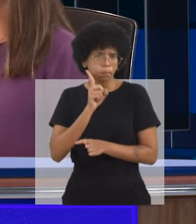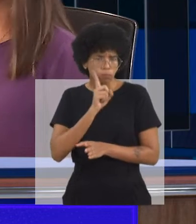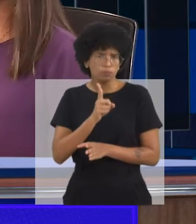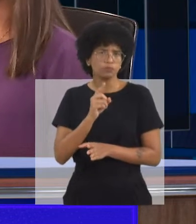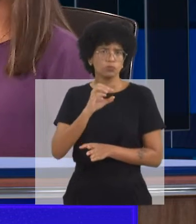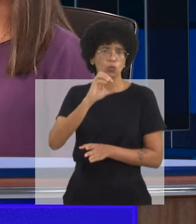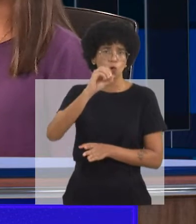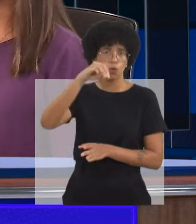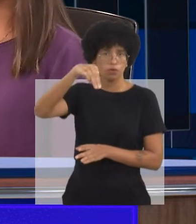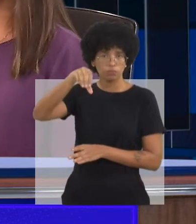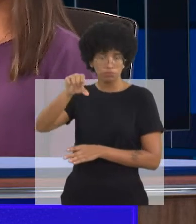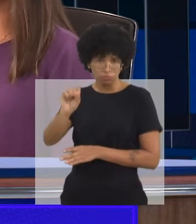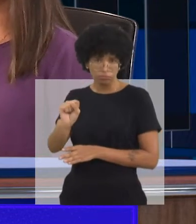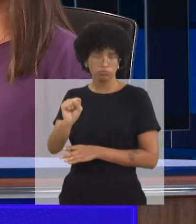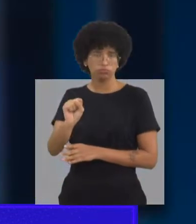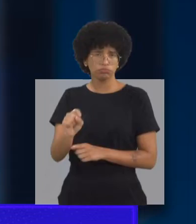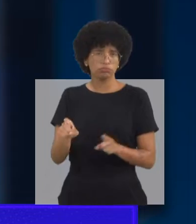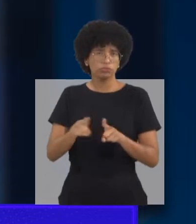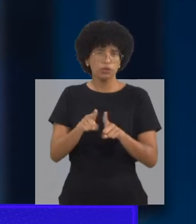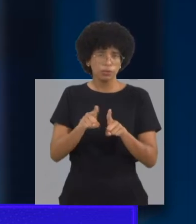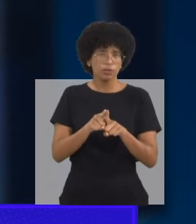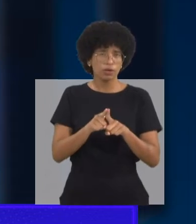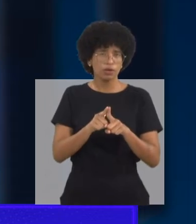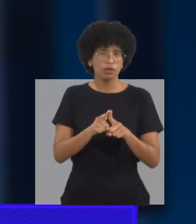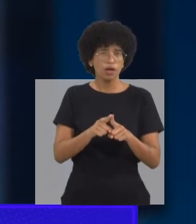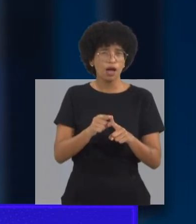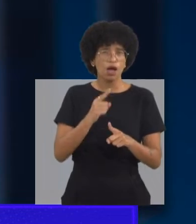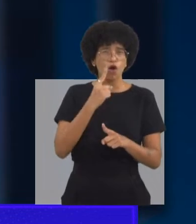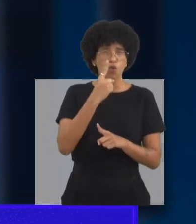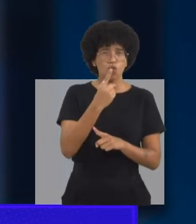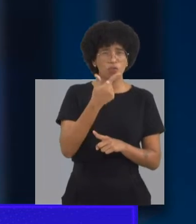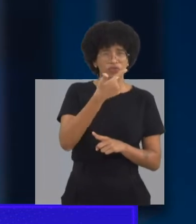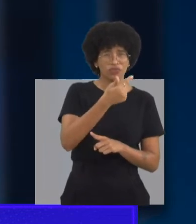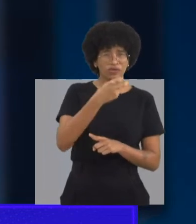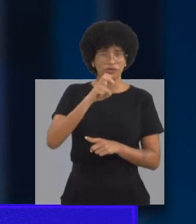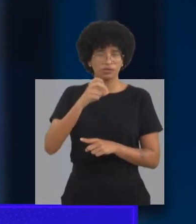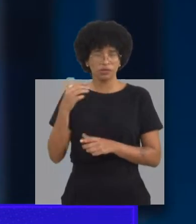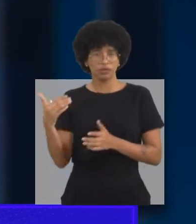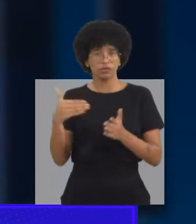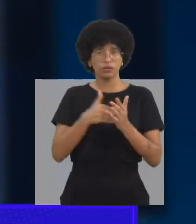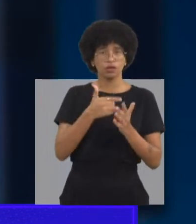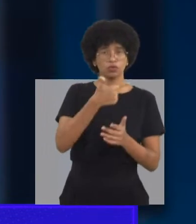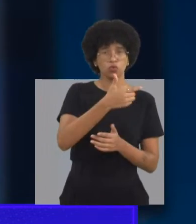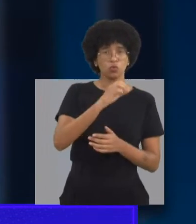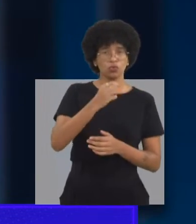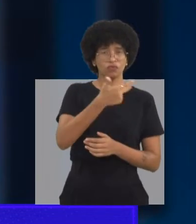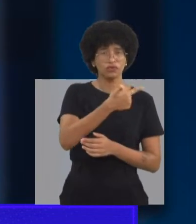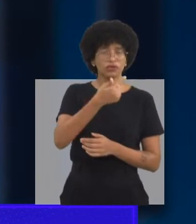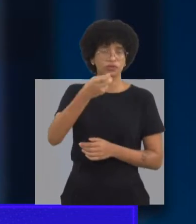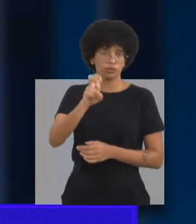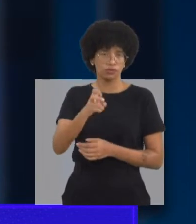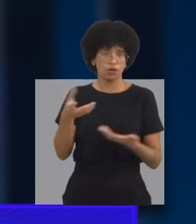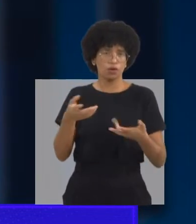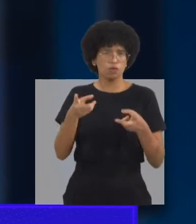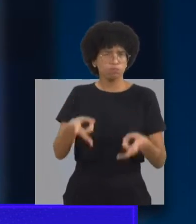realidade de 1 para 48. De 1 para 48. Antes da pandemia, era 1 para 58.